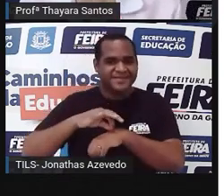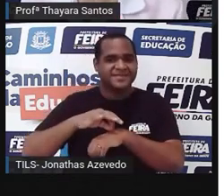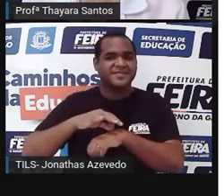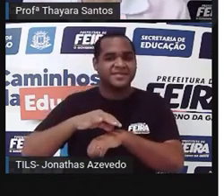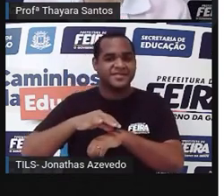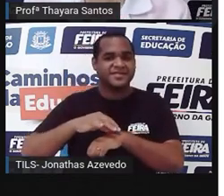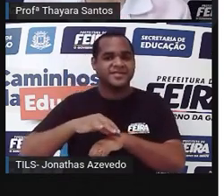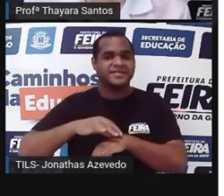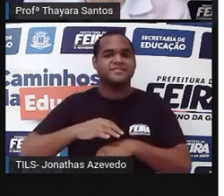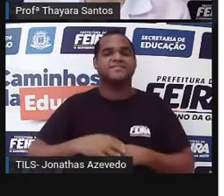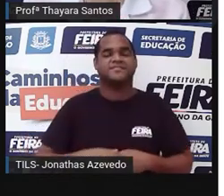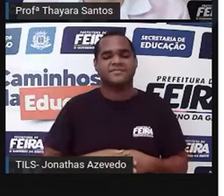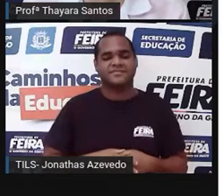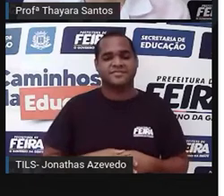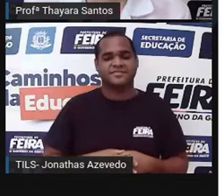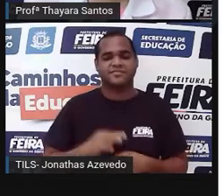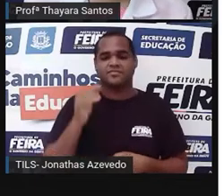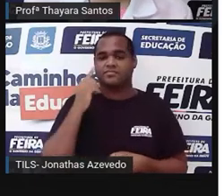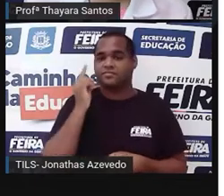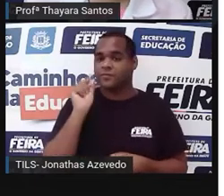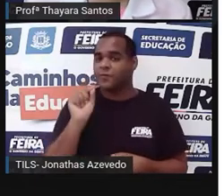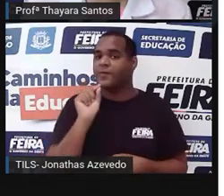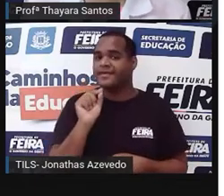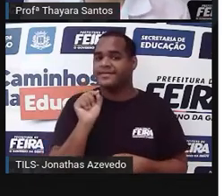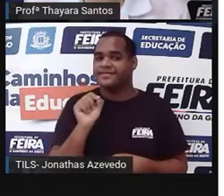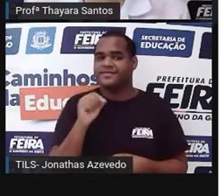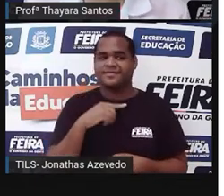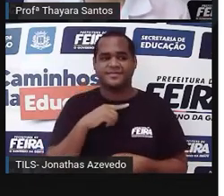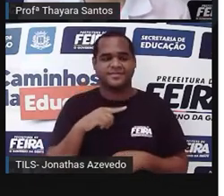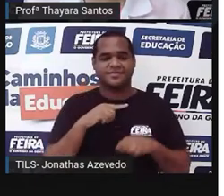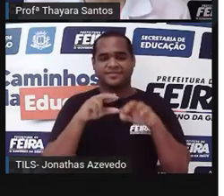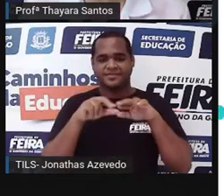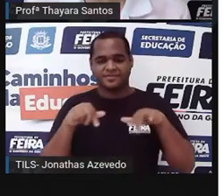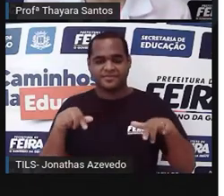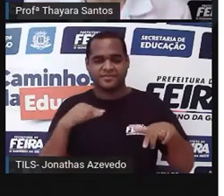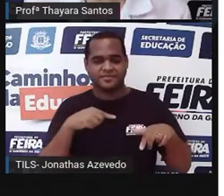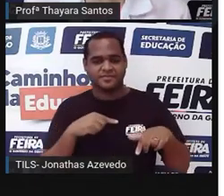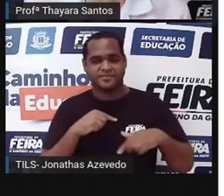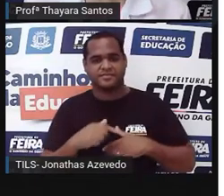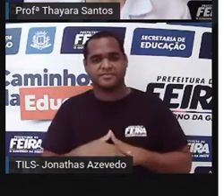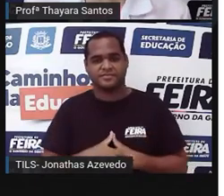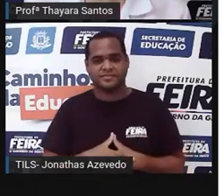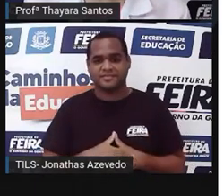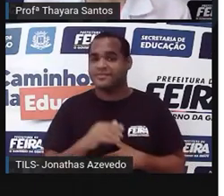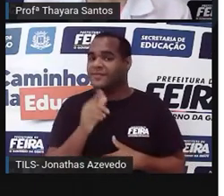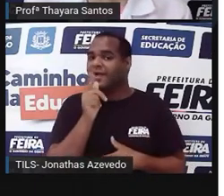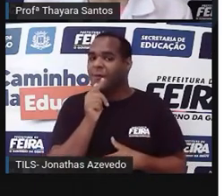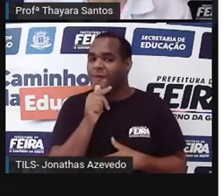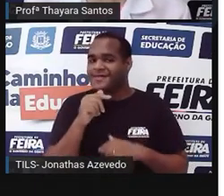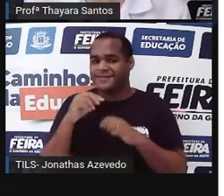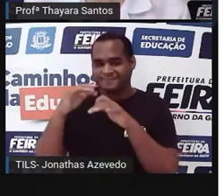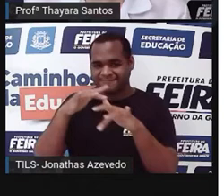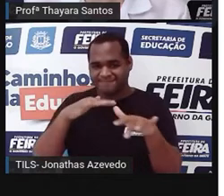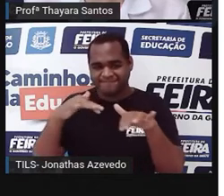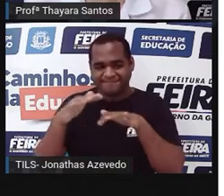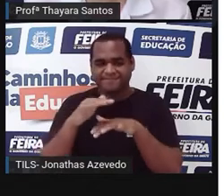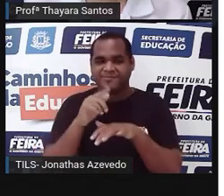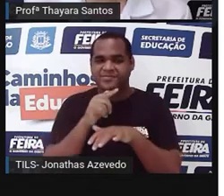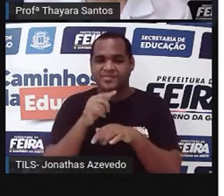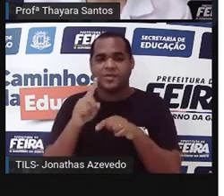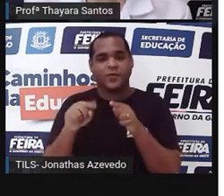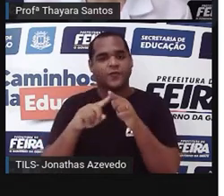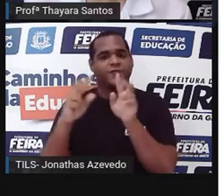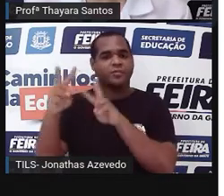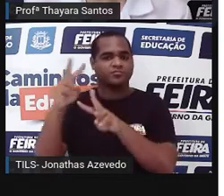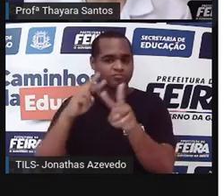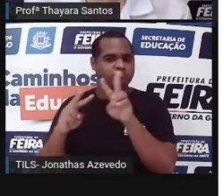briófitas e as pteridófitas, quem levava aquele anterozoide era a água. No caso das diminospermas, era o